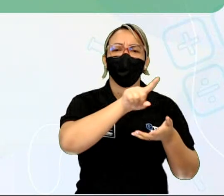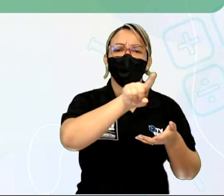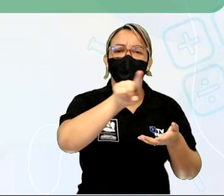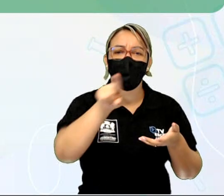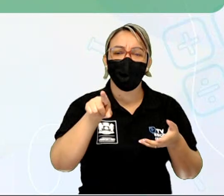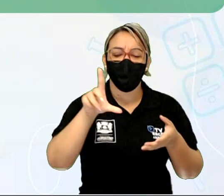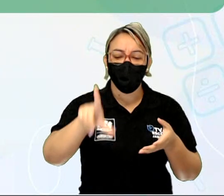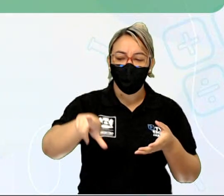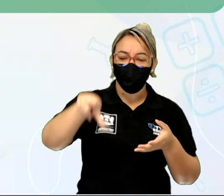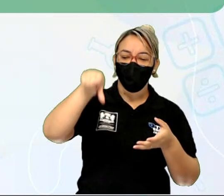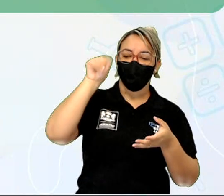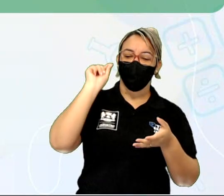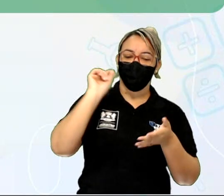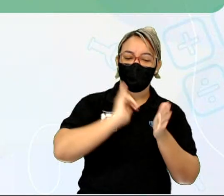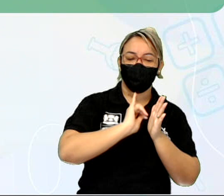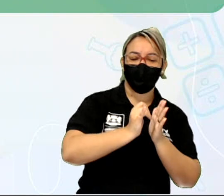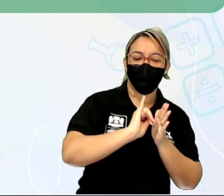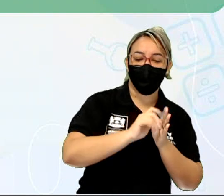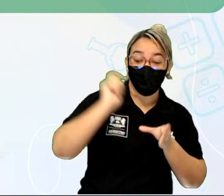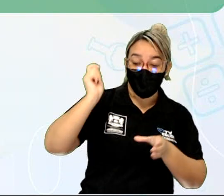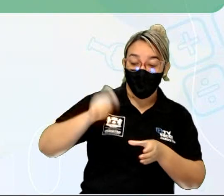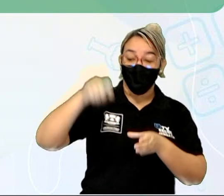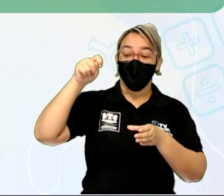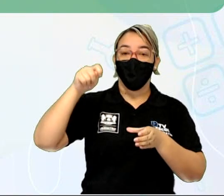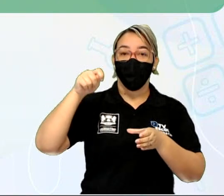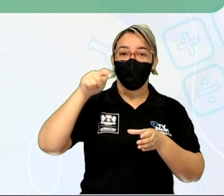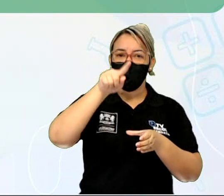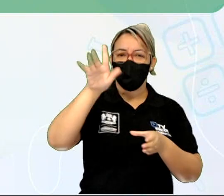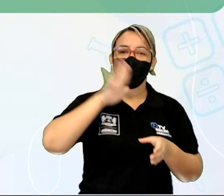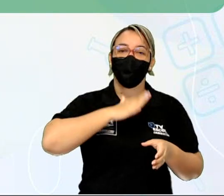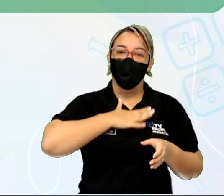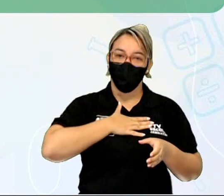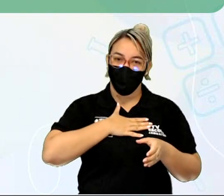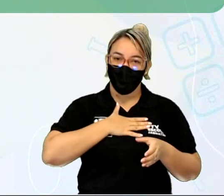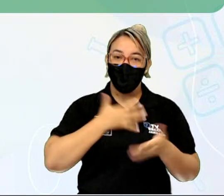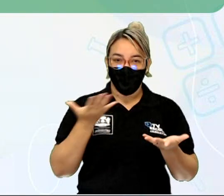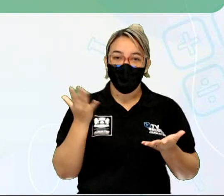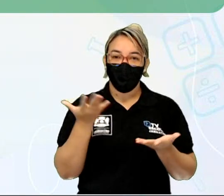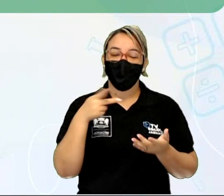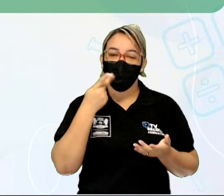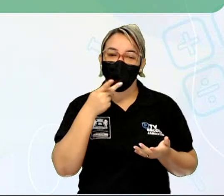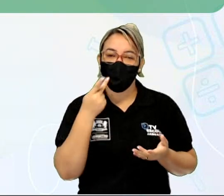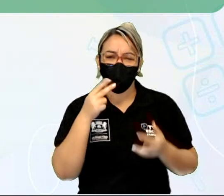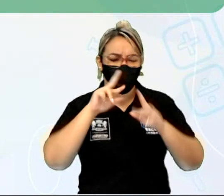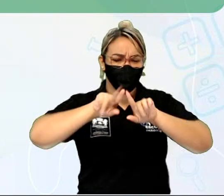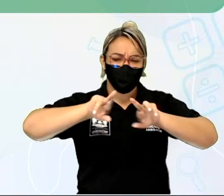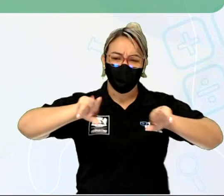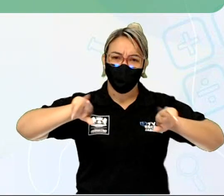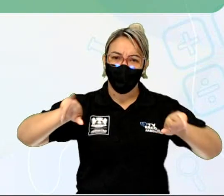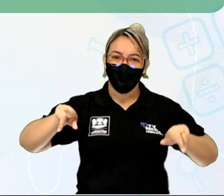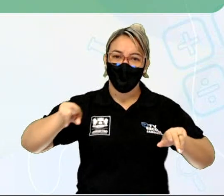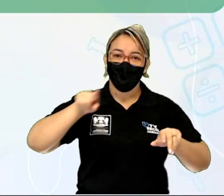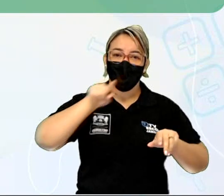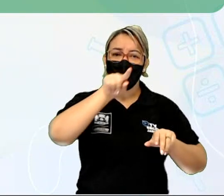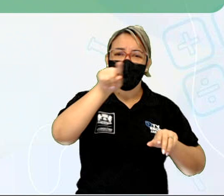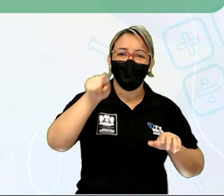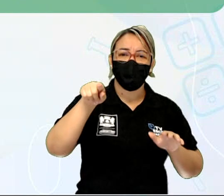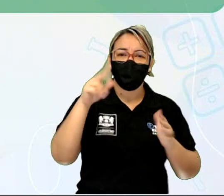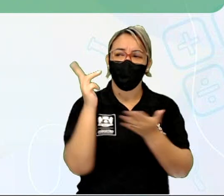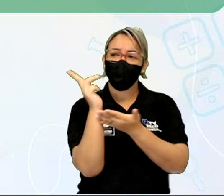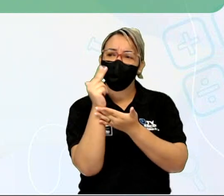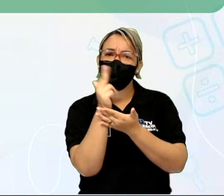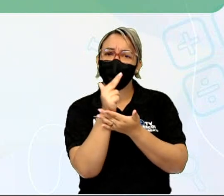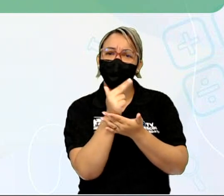alguma narrativa mágica que você goste. Eu citei várias durante essa aula. Eu quero que você faça um lindo desenho.